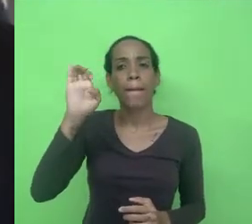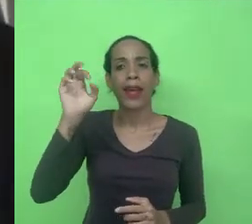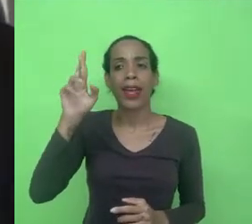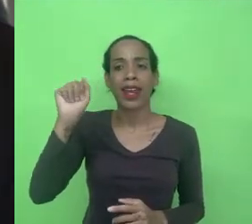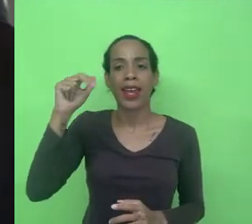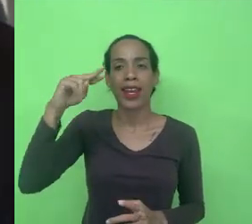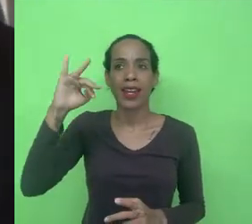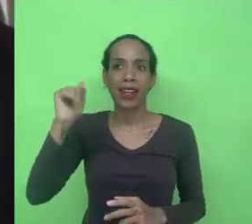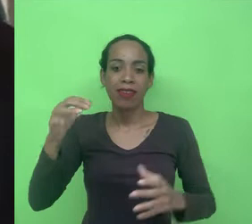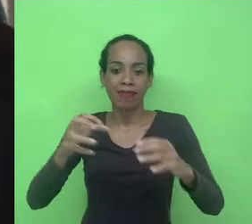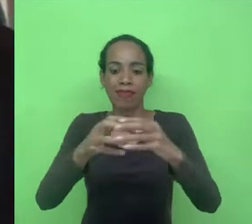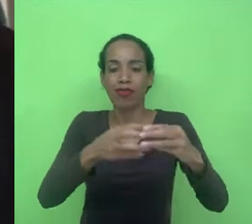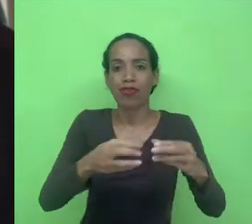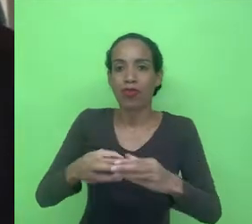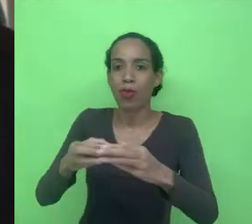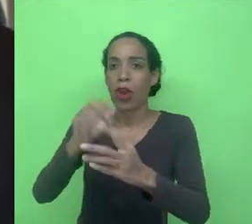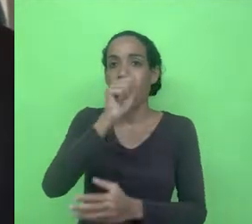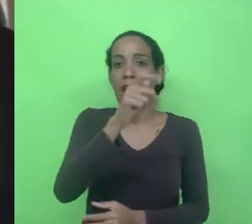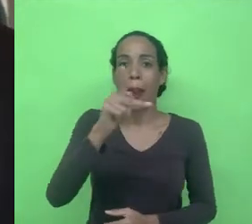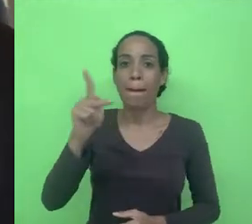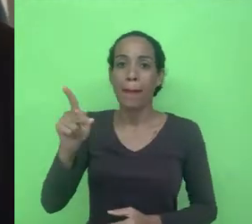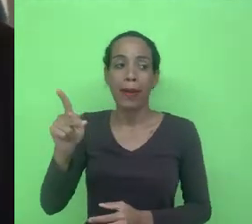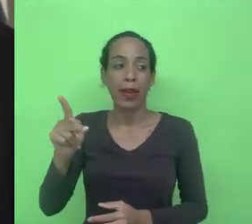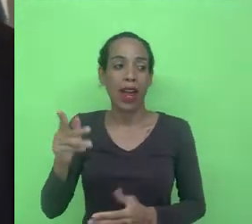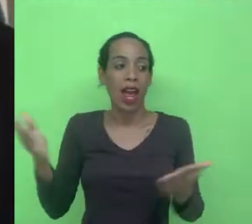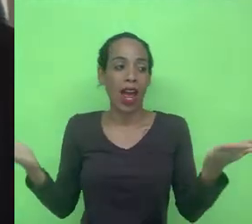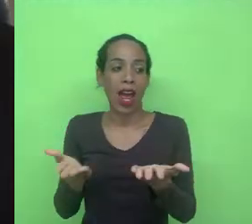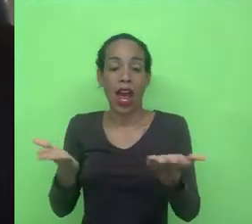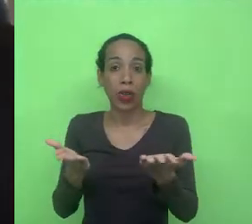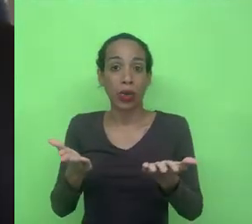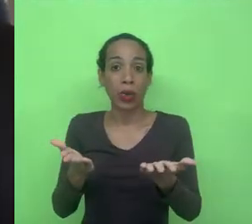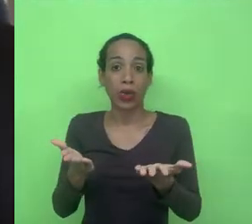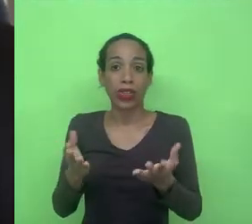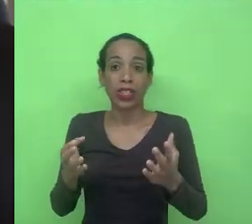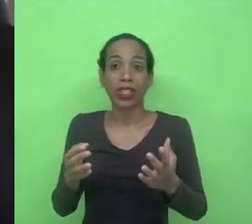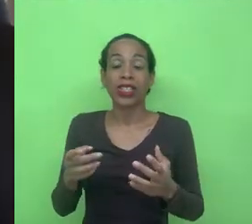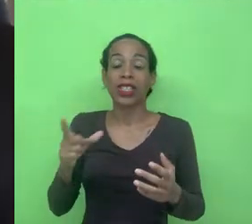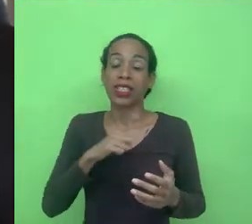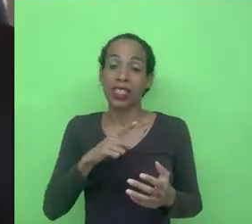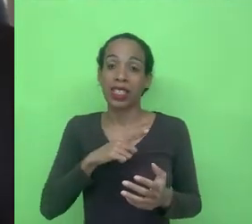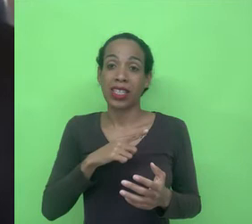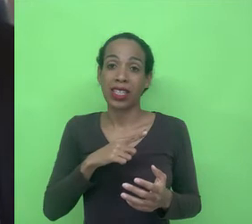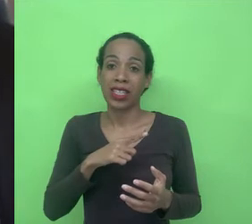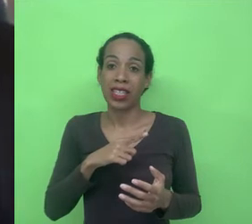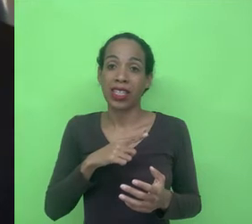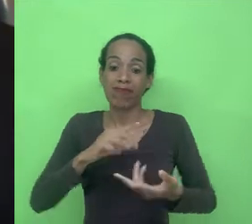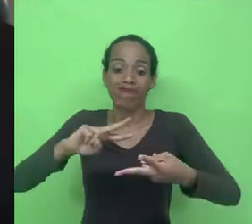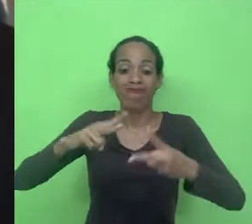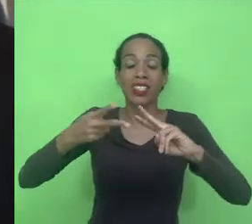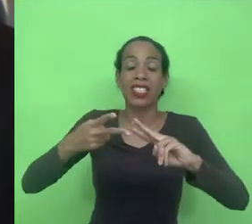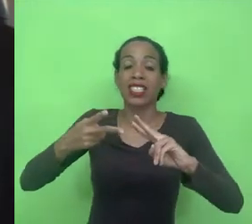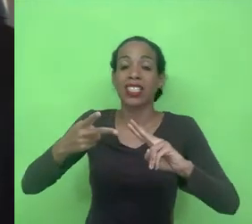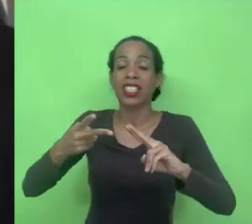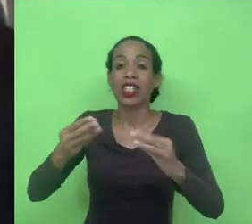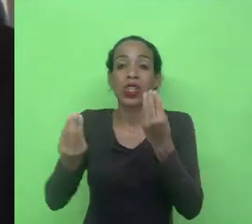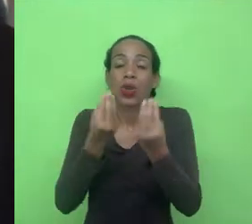cooperativismo de plataforma, agora o movimento de cooperativismo de plataforma é um contraponto, é uma forma